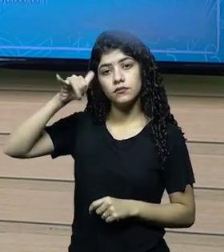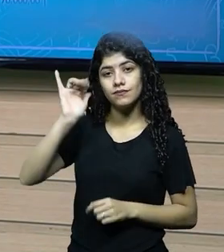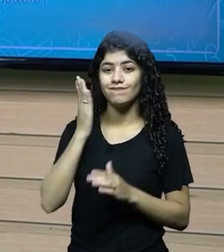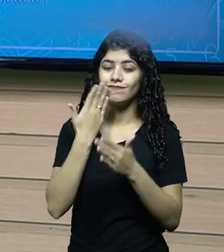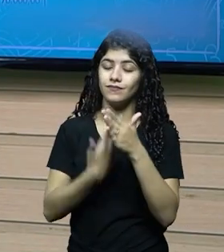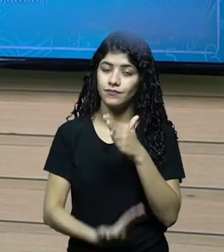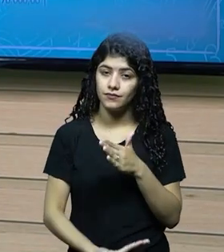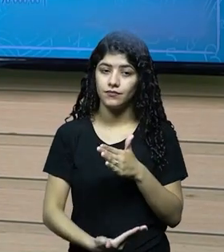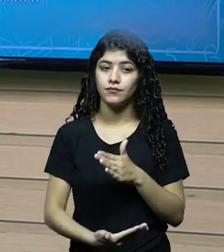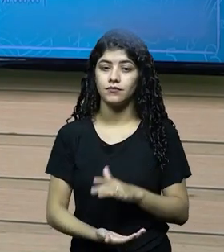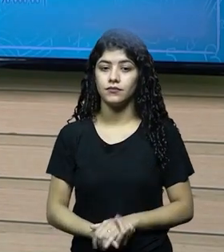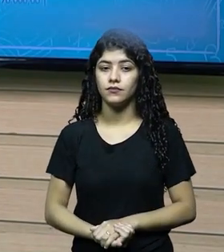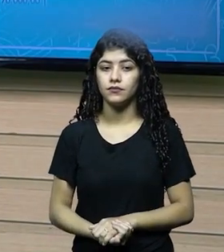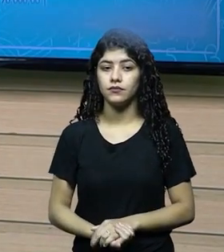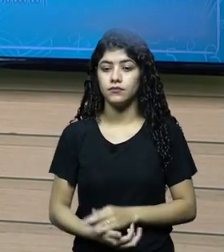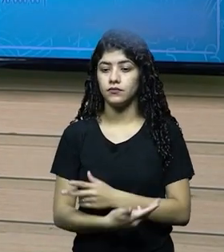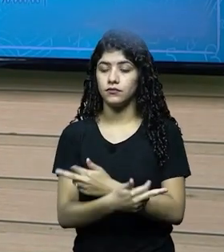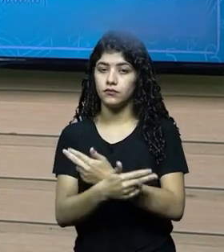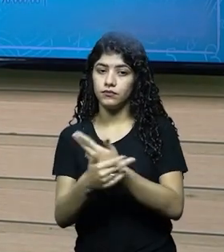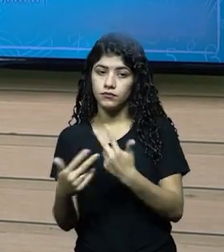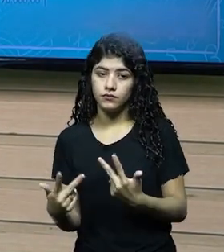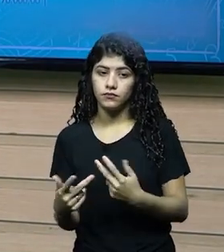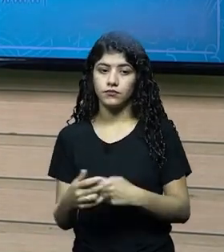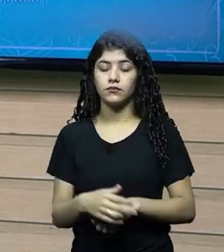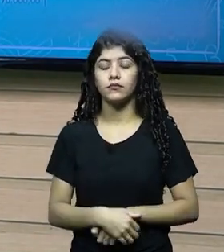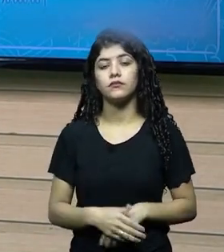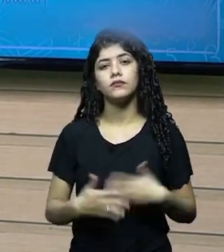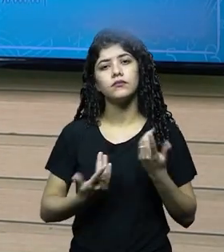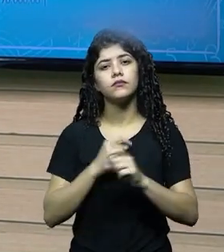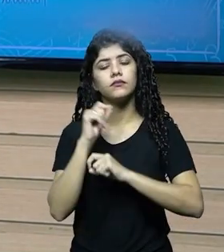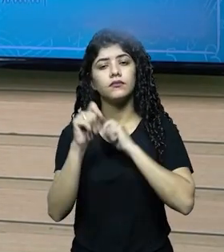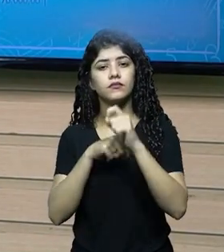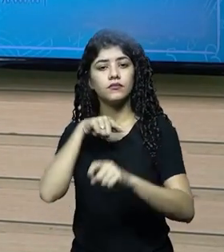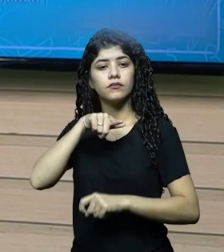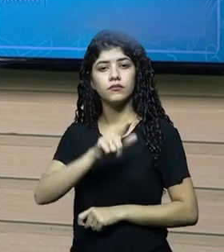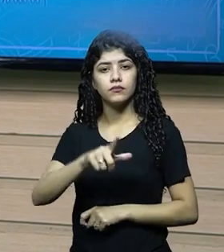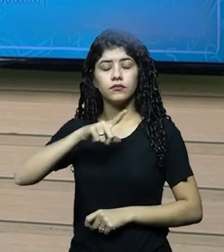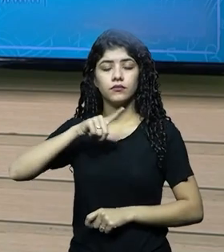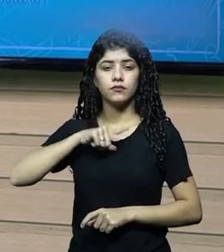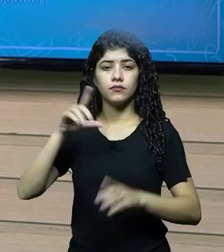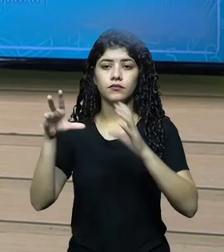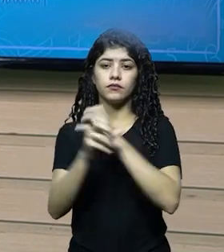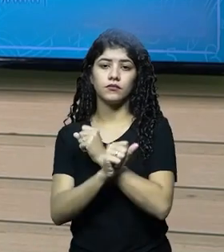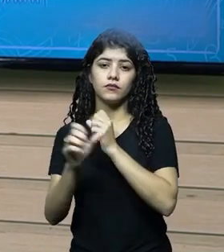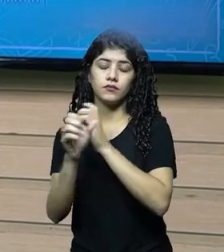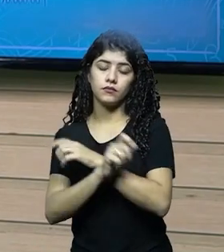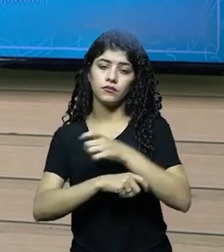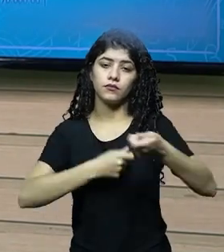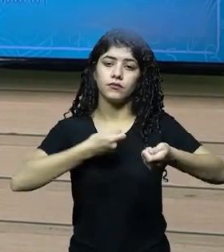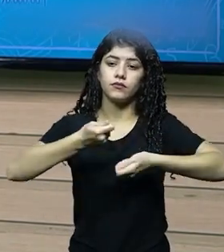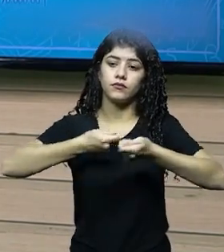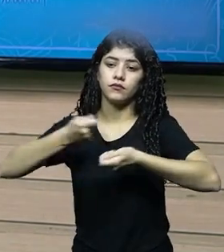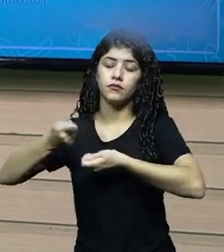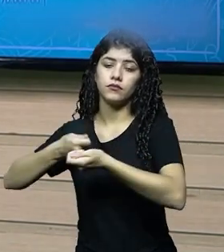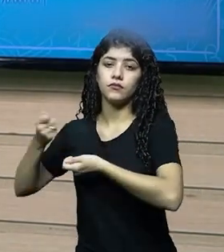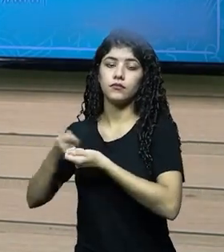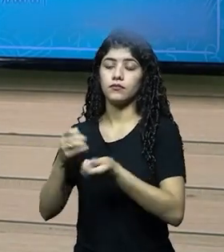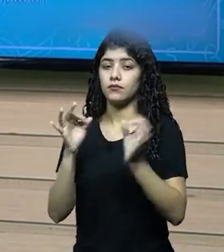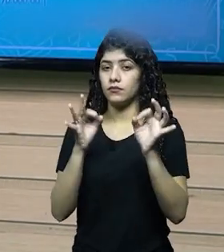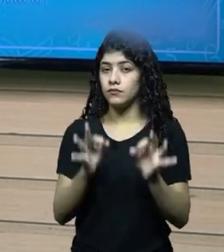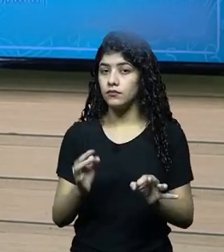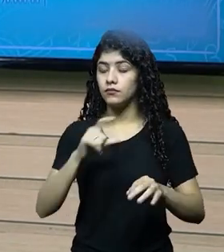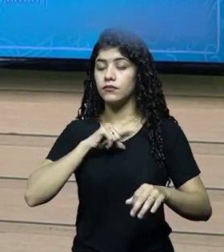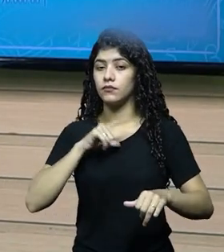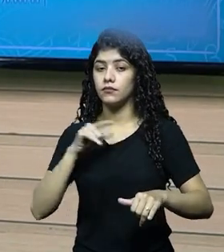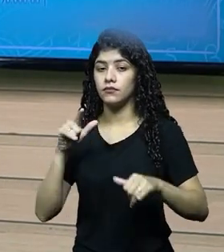evitada essas perdas, né? O acúmulo de despesas. Então, quando você faz a contabilidade gerencial do